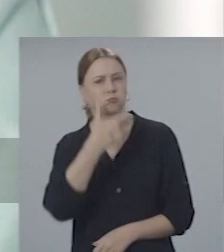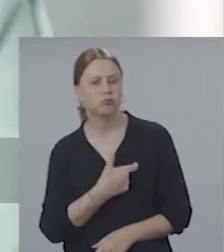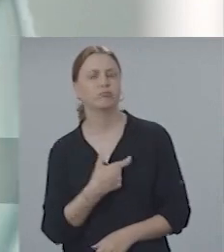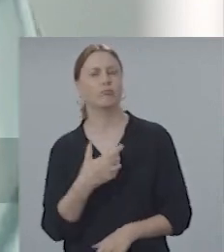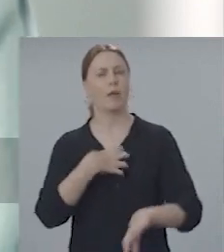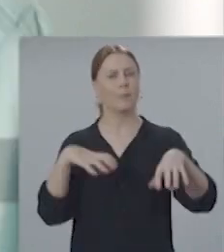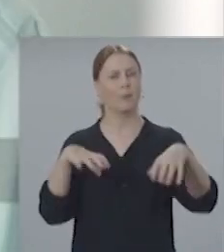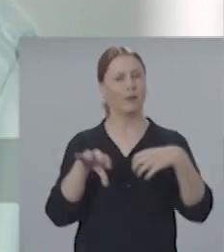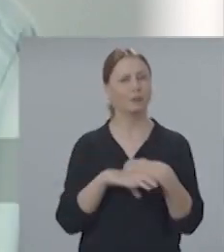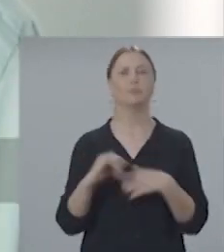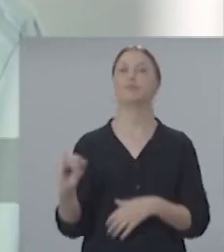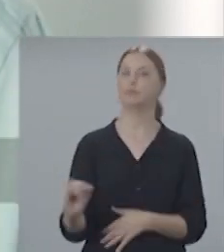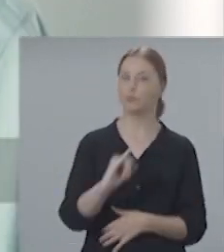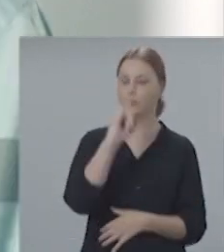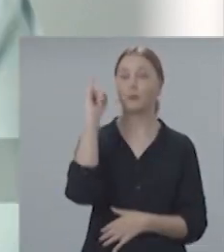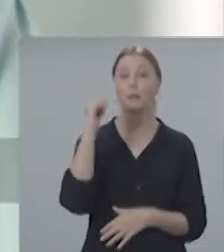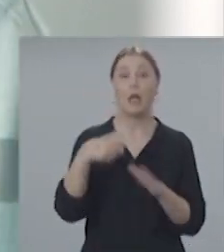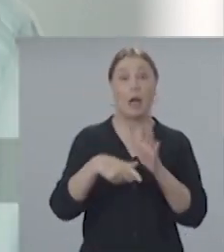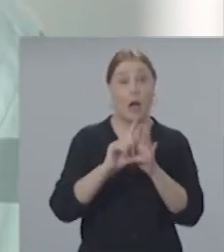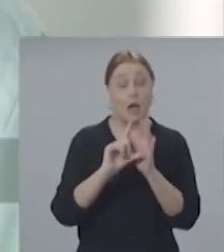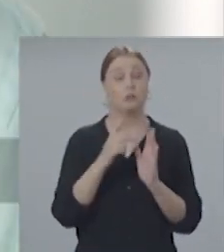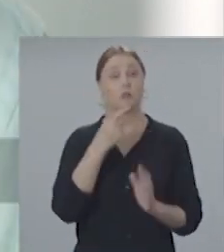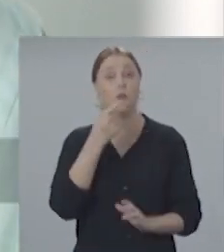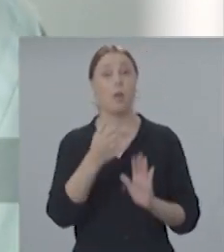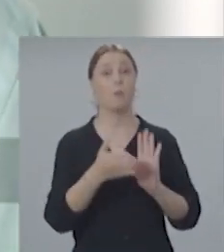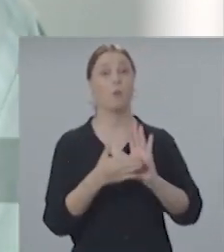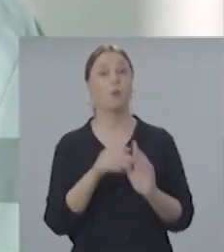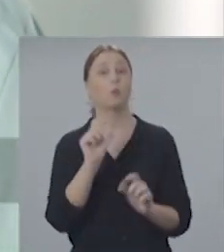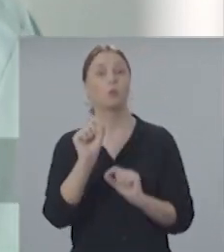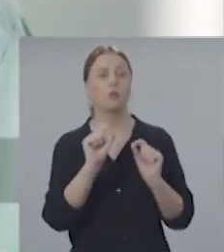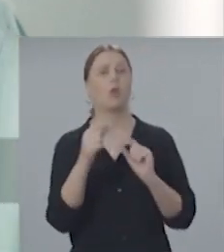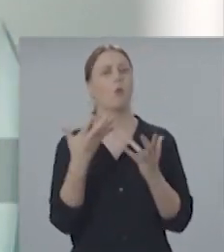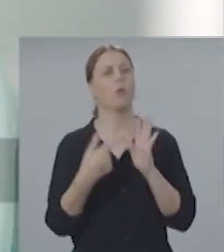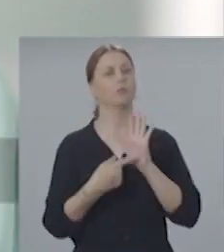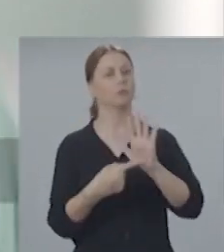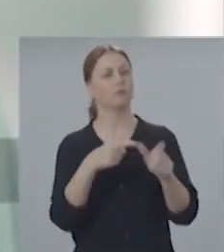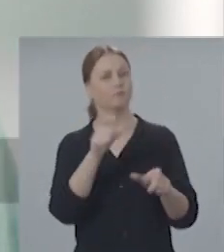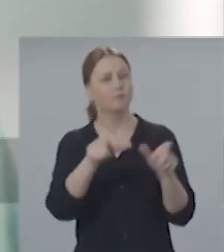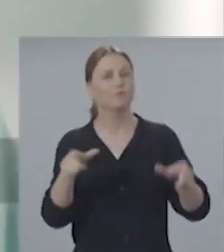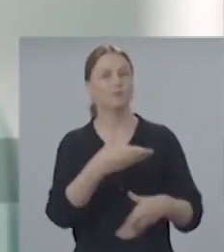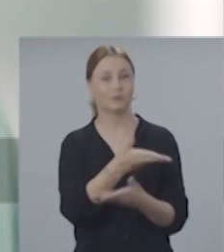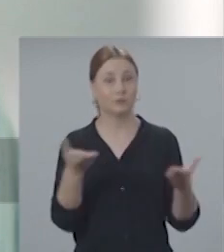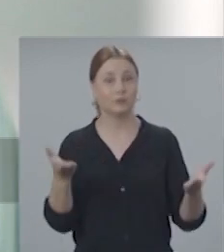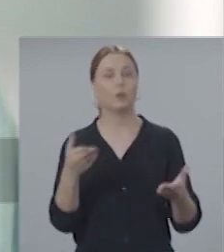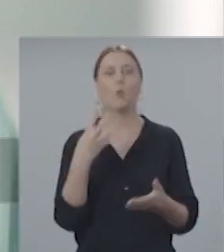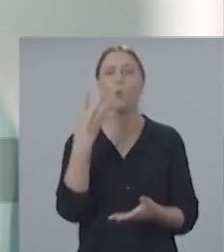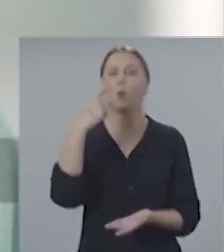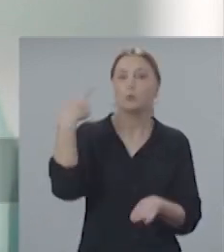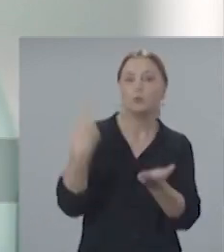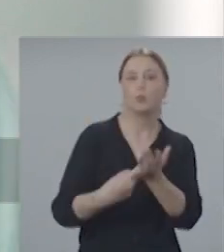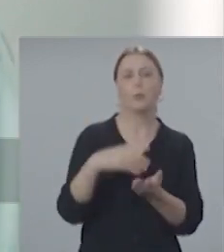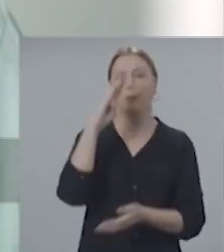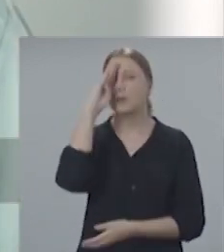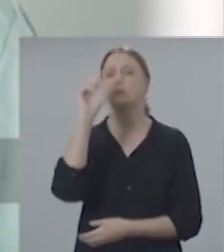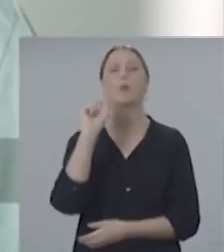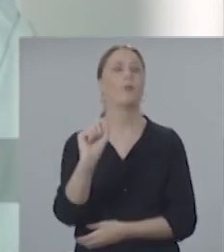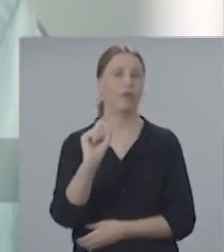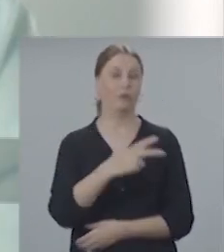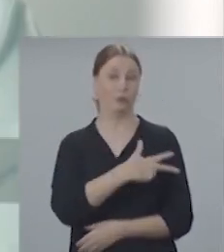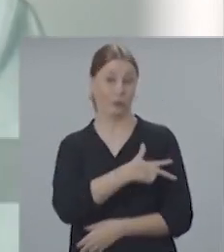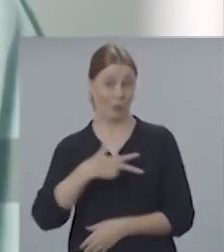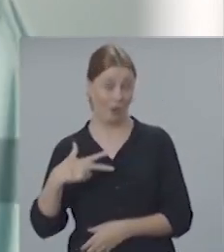Onde o bom senso e a empatia são ainda mais essenciais. Antes de falar em propostas, quero apresentar a você